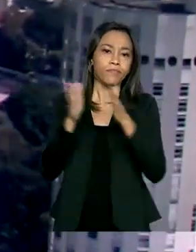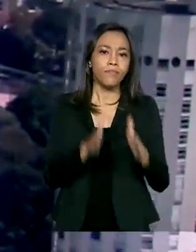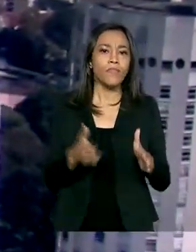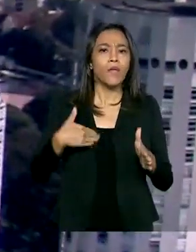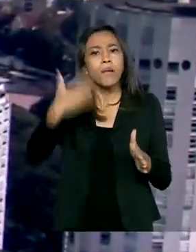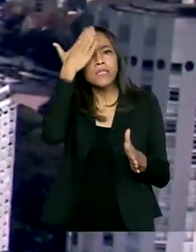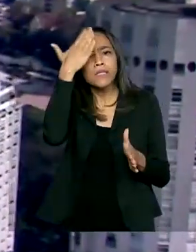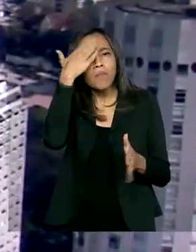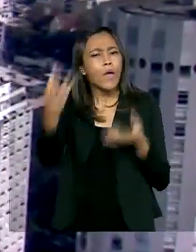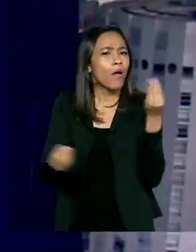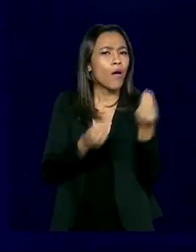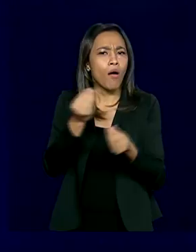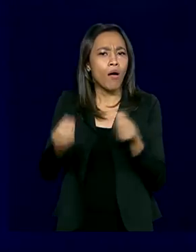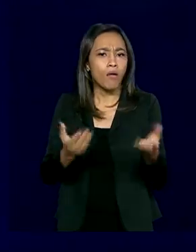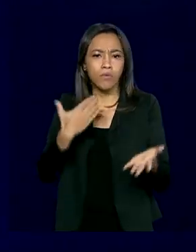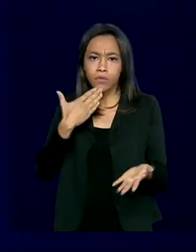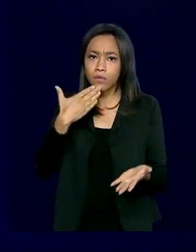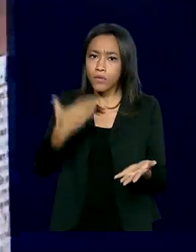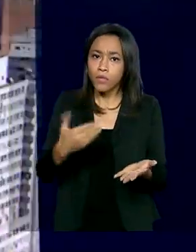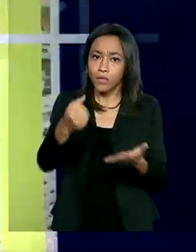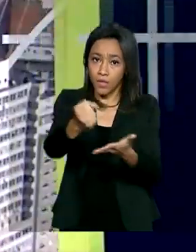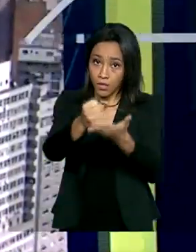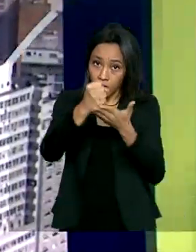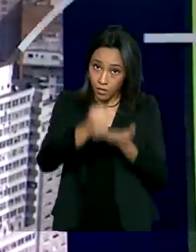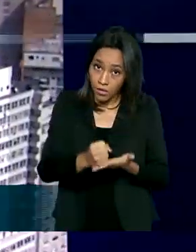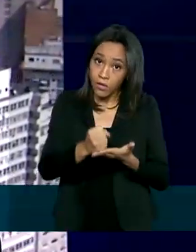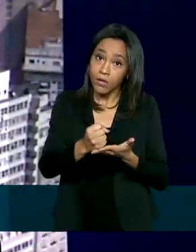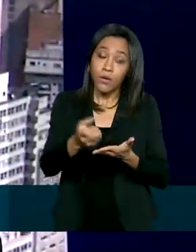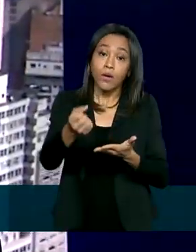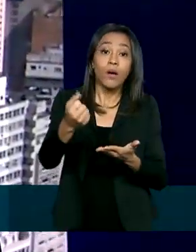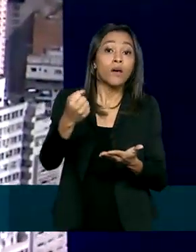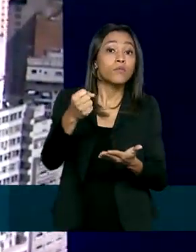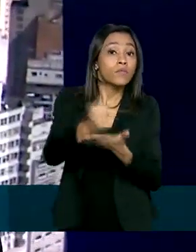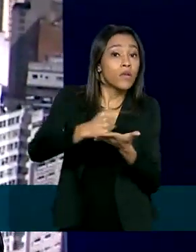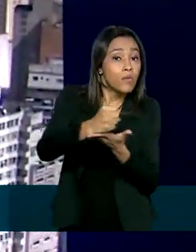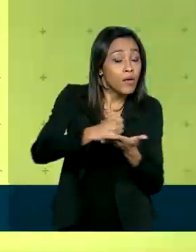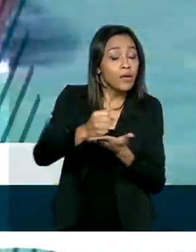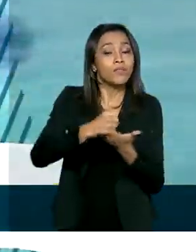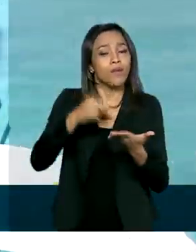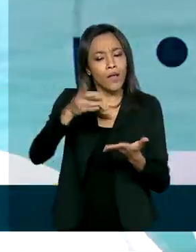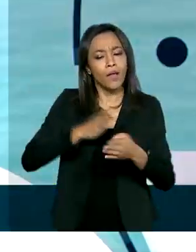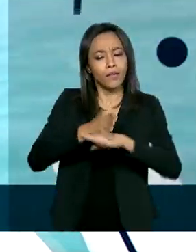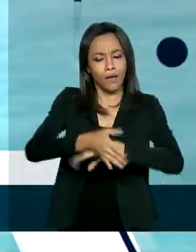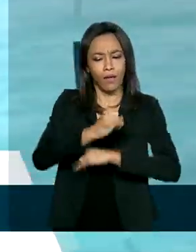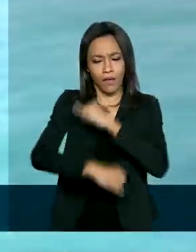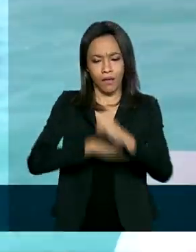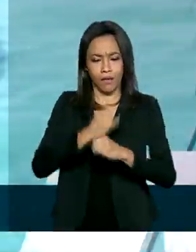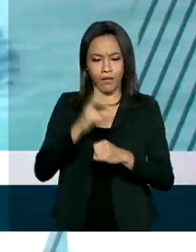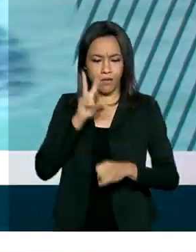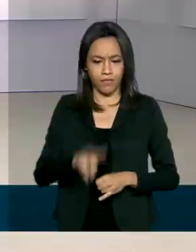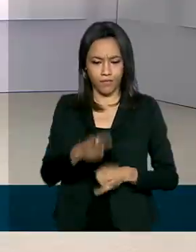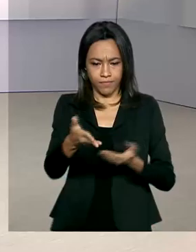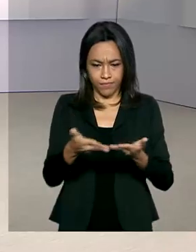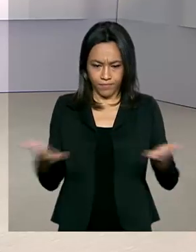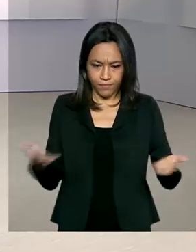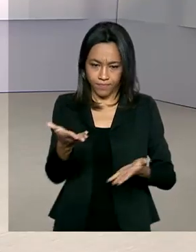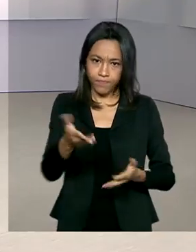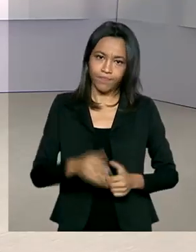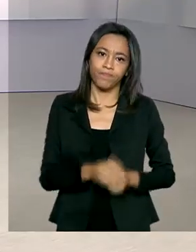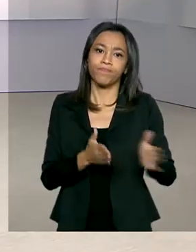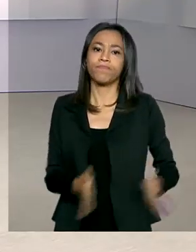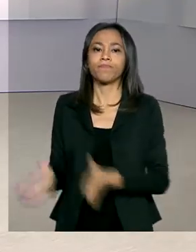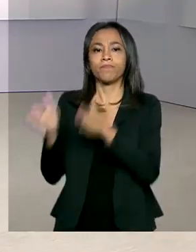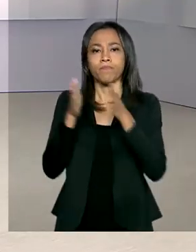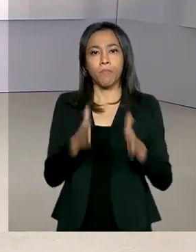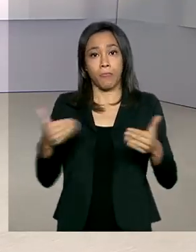saber como solicitar a entrega dos medicamentos pelos correios, é só entrar no site que aparece aí na sua tela. O